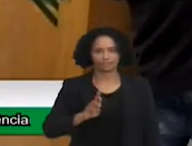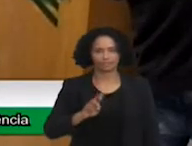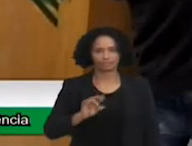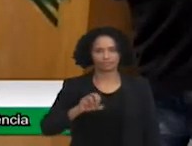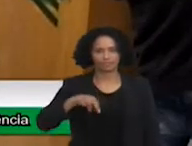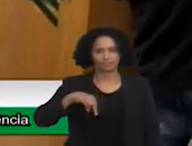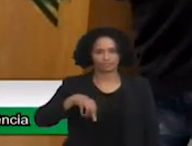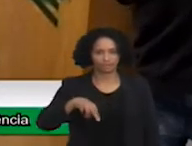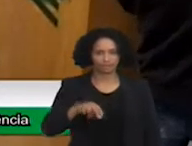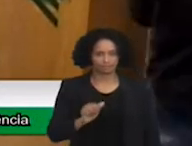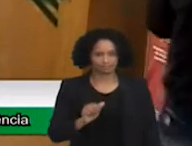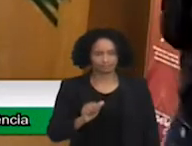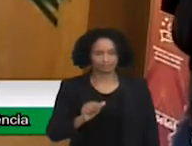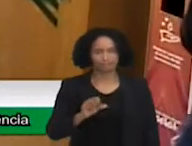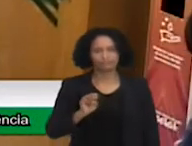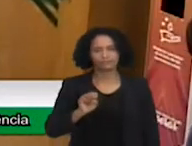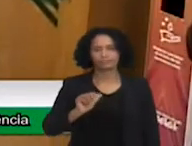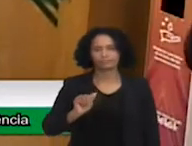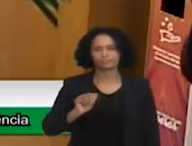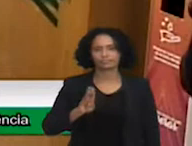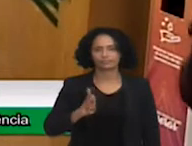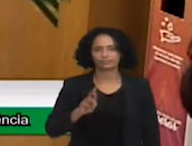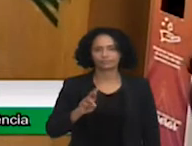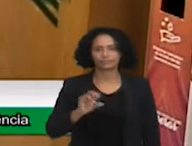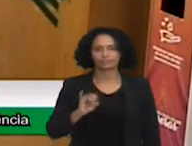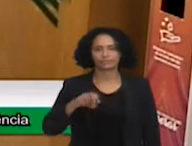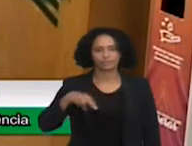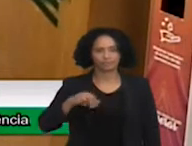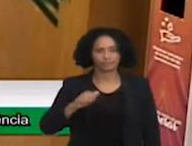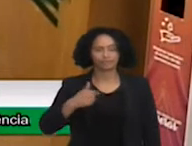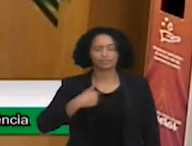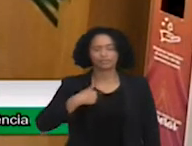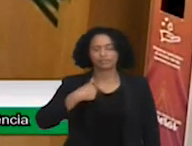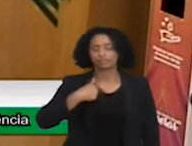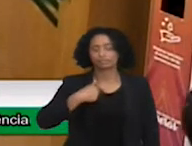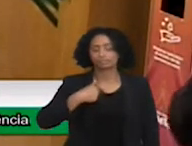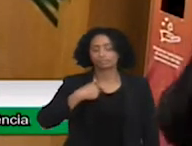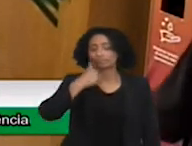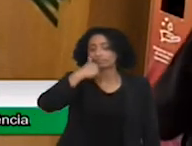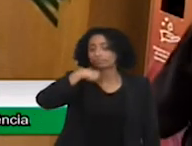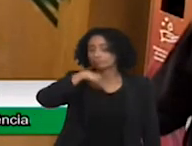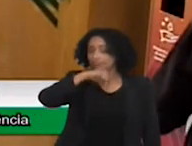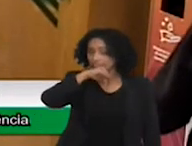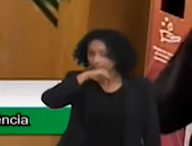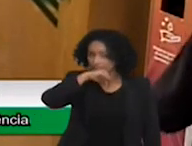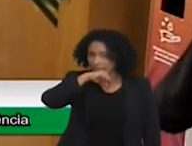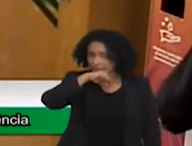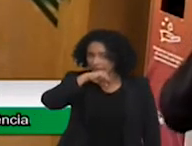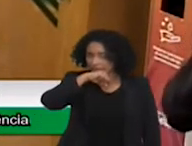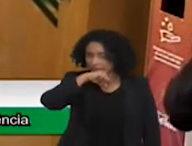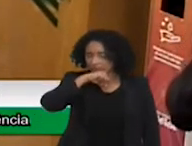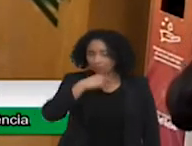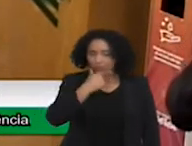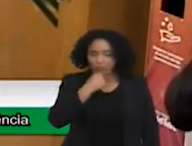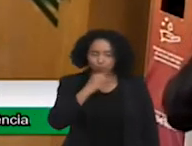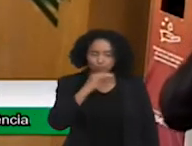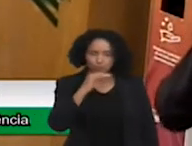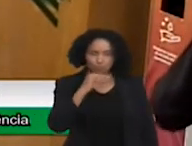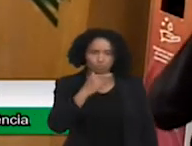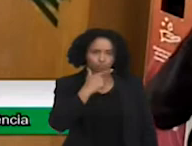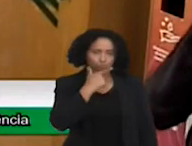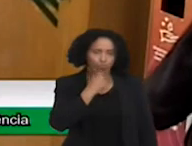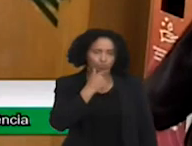apresentar um pouquinho. Eu sou mãe cuidadora do Rafa. Ele tem 21 aninhos.